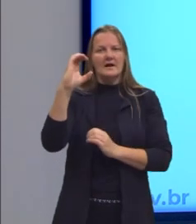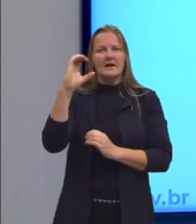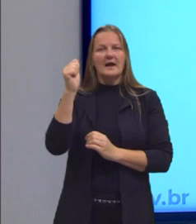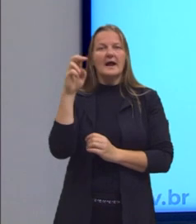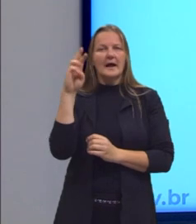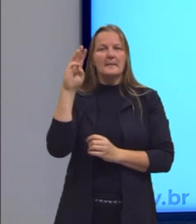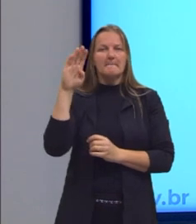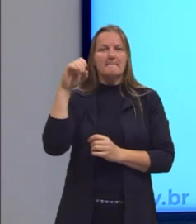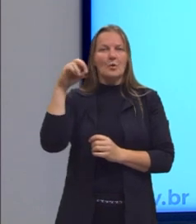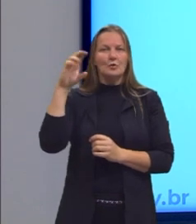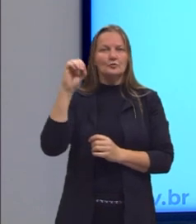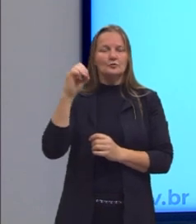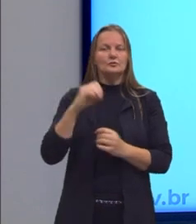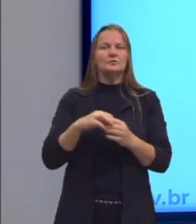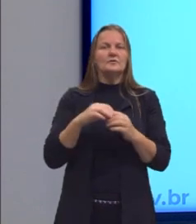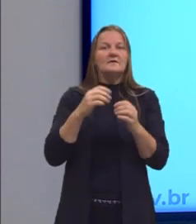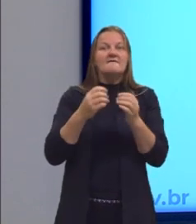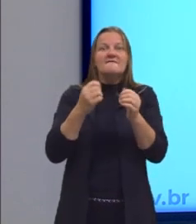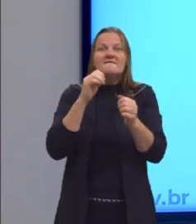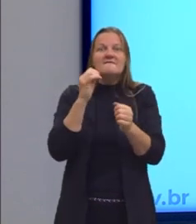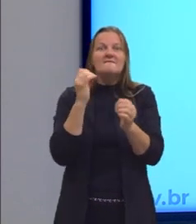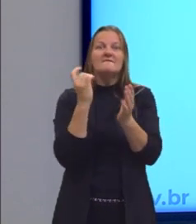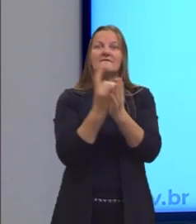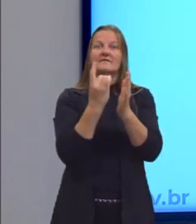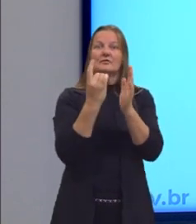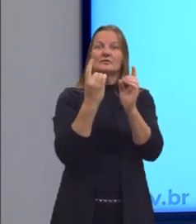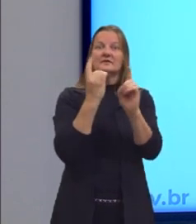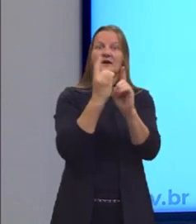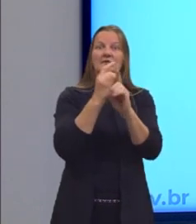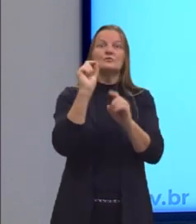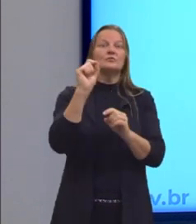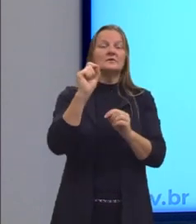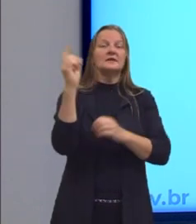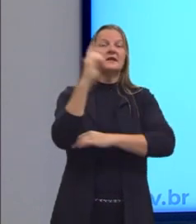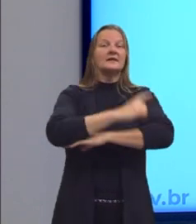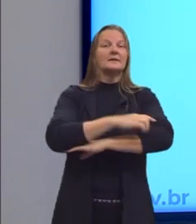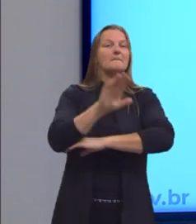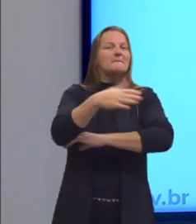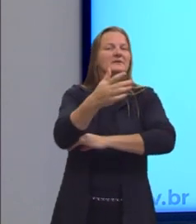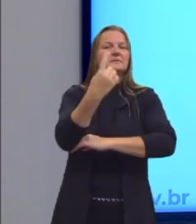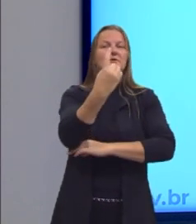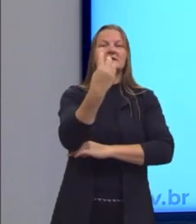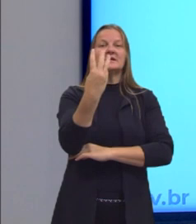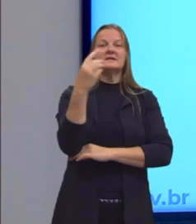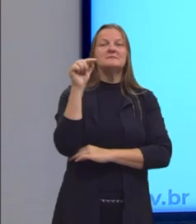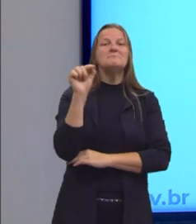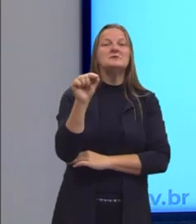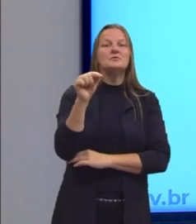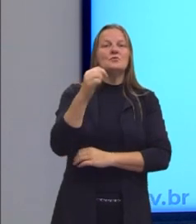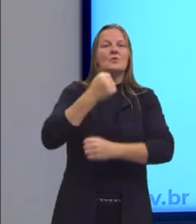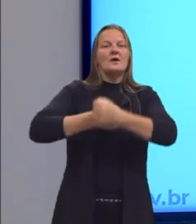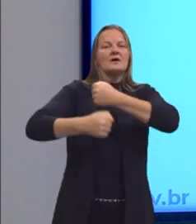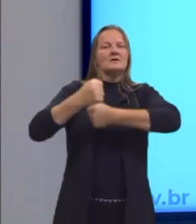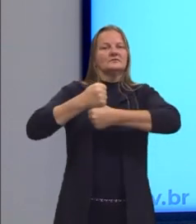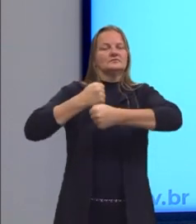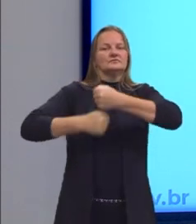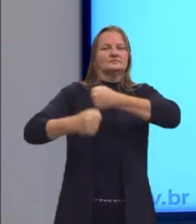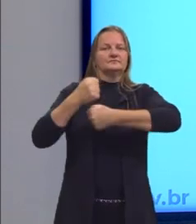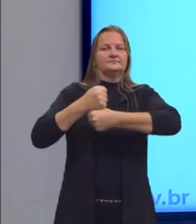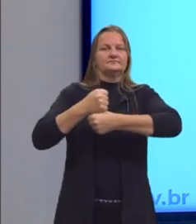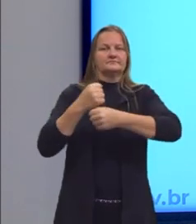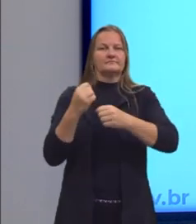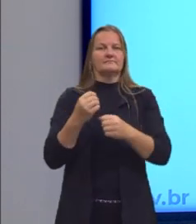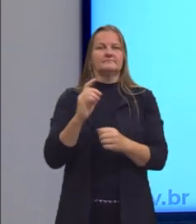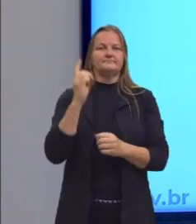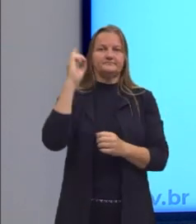ela provavelmente viveu mais ou menos há 13 mil anos atrás. Então, a descoberta da Luzia fez com que